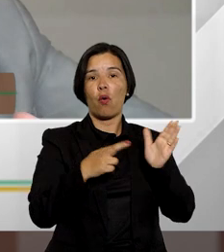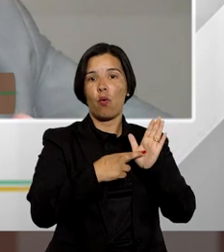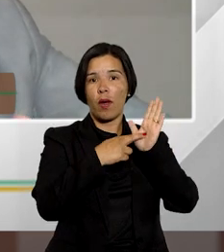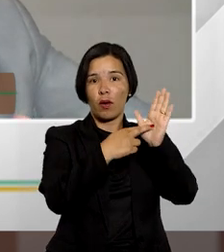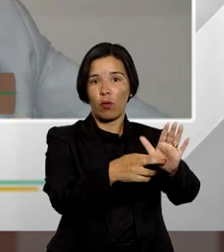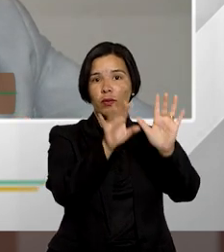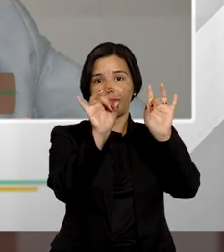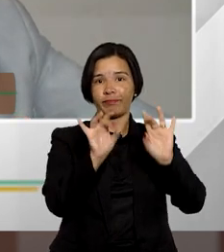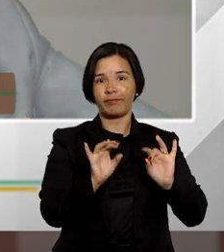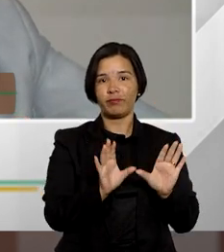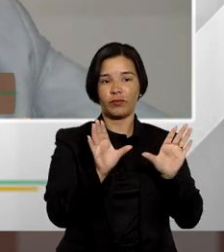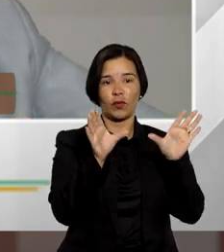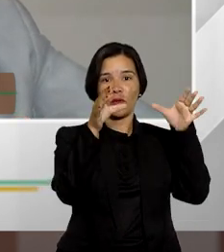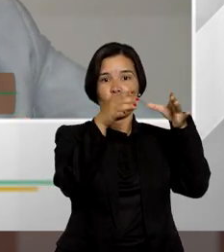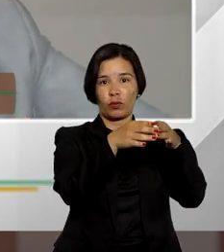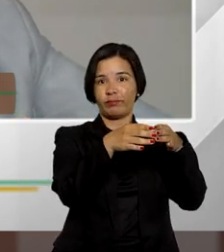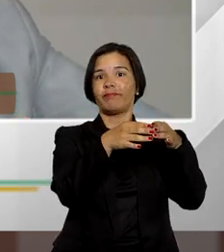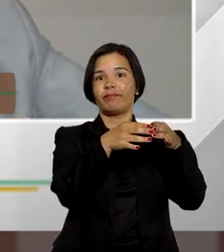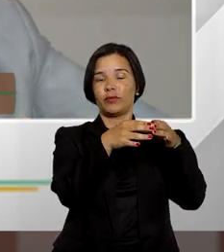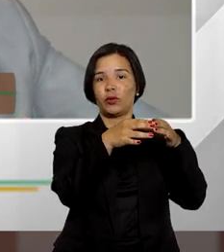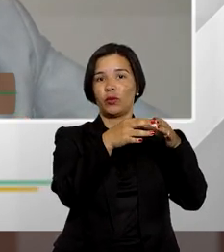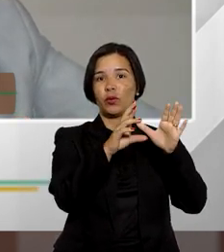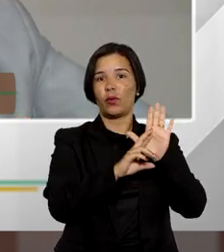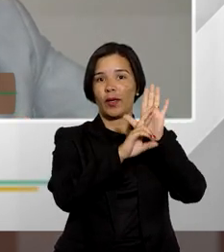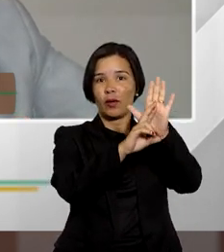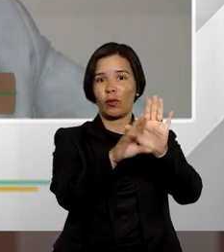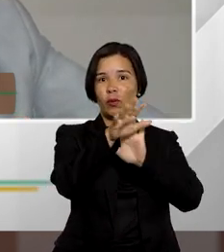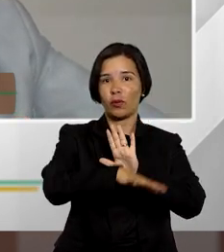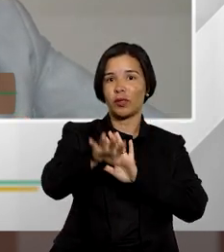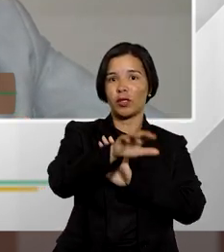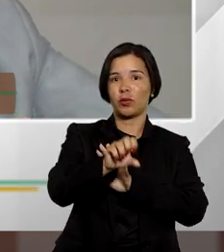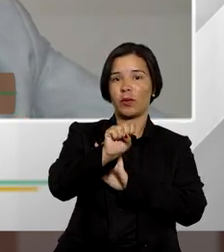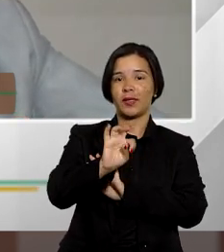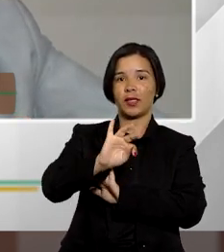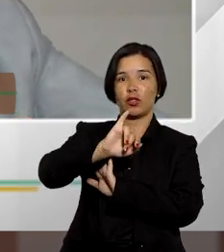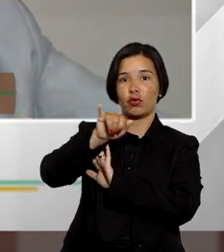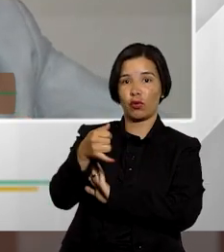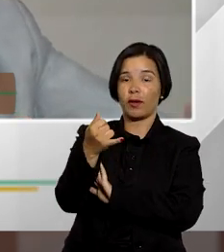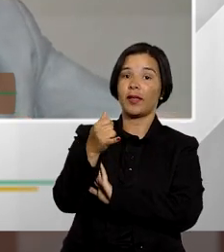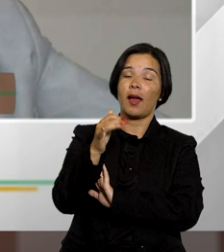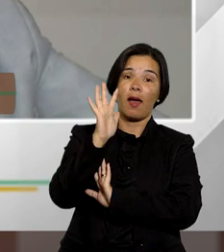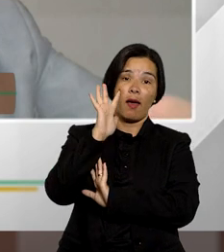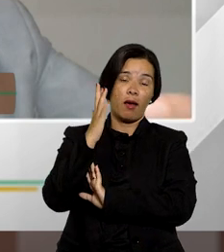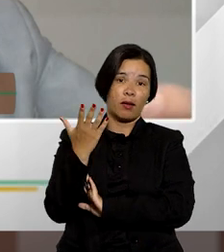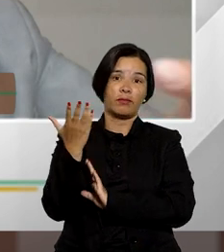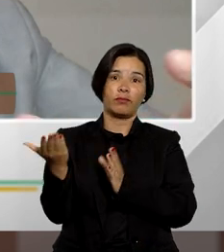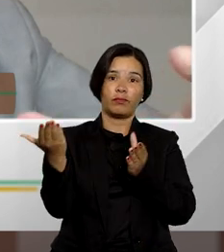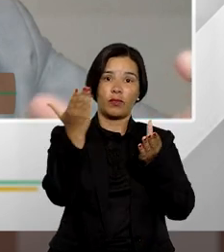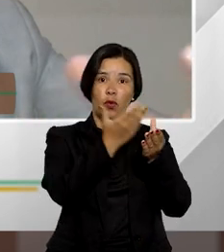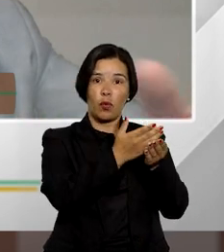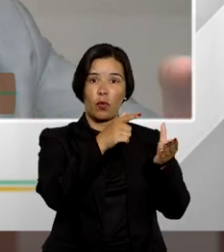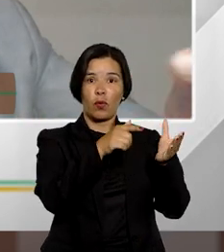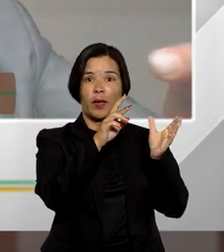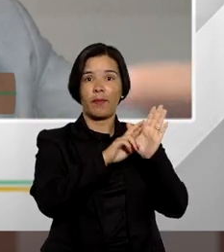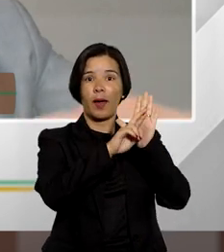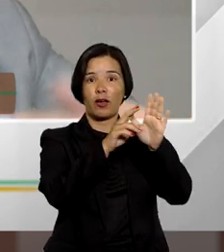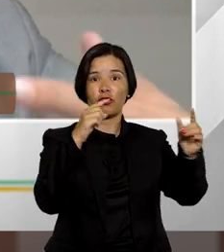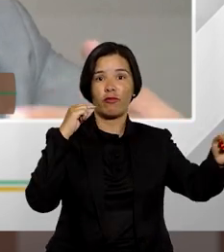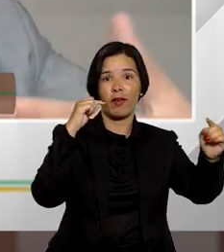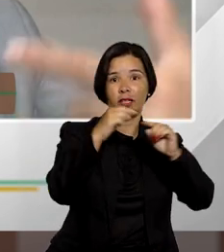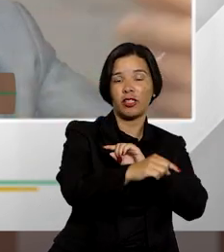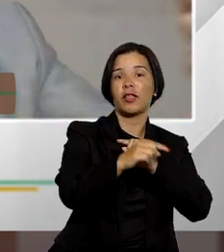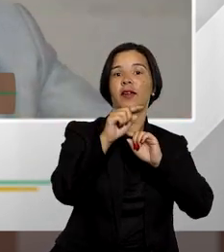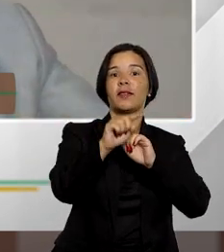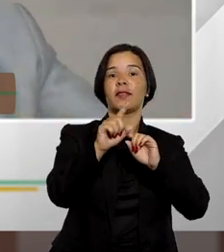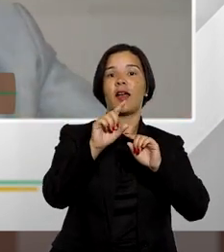acórdão que se forma de uma turma no âmbito do STJ e quando você entra com embargos de divergência ela